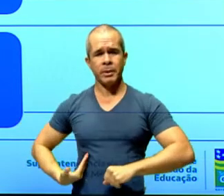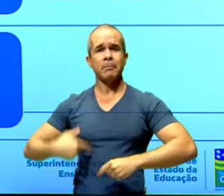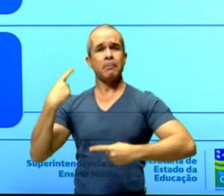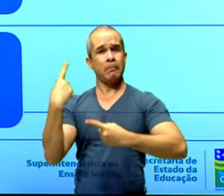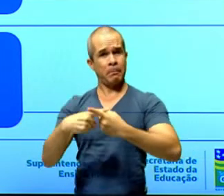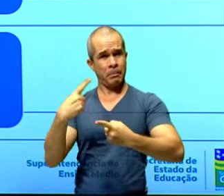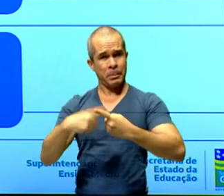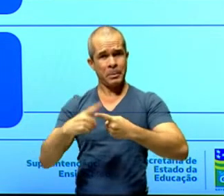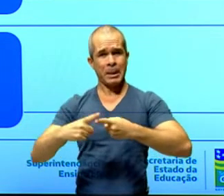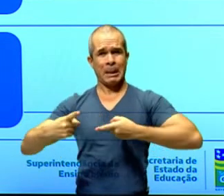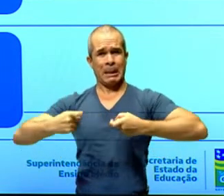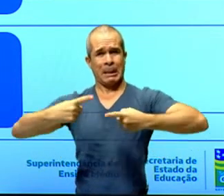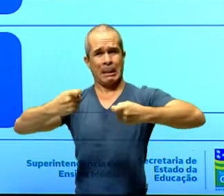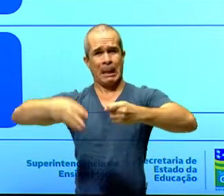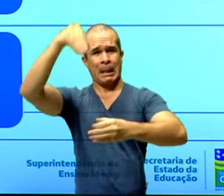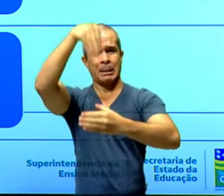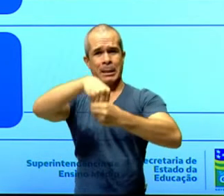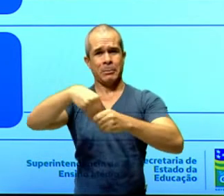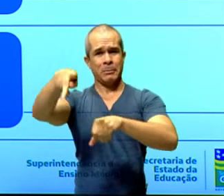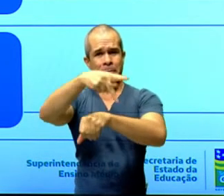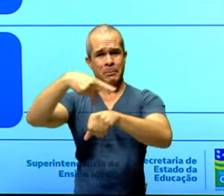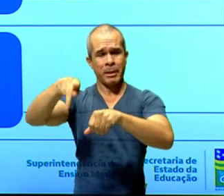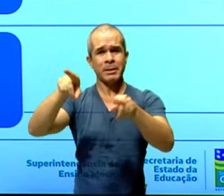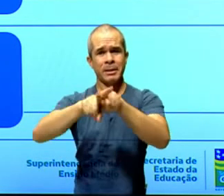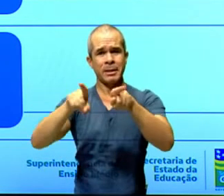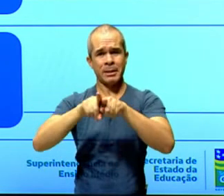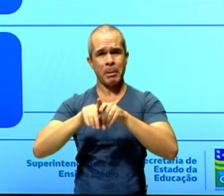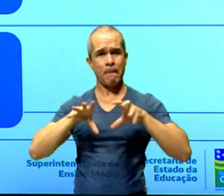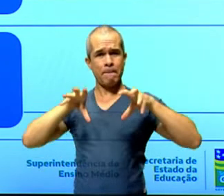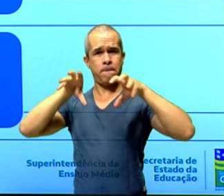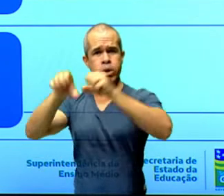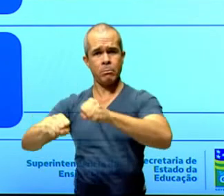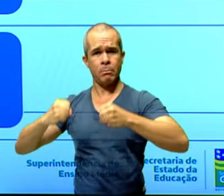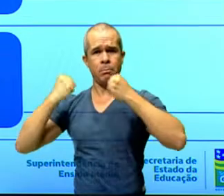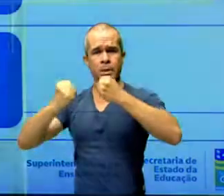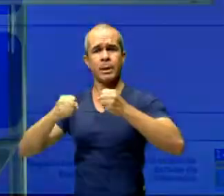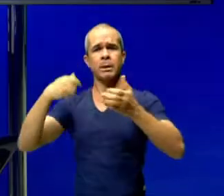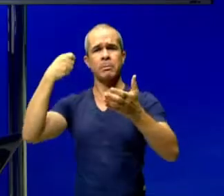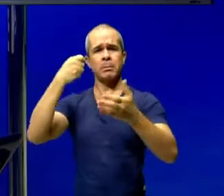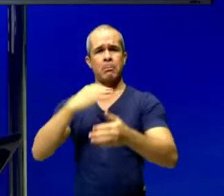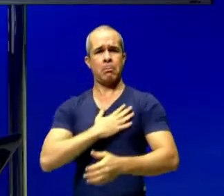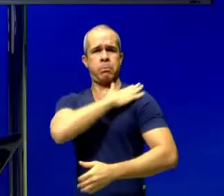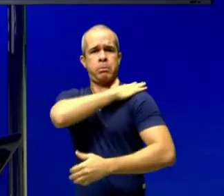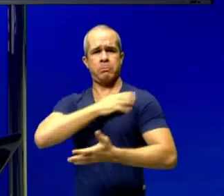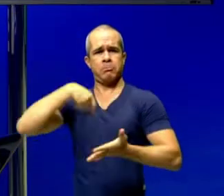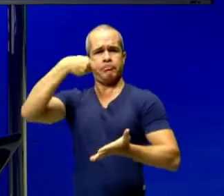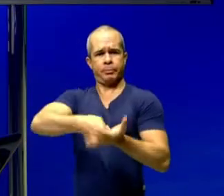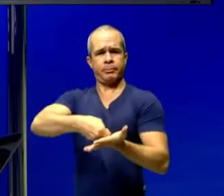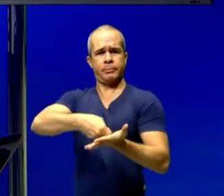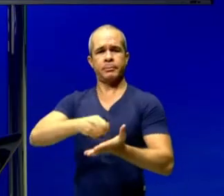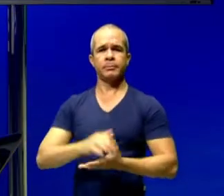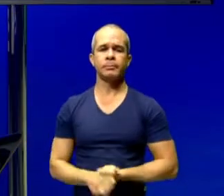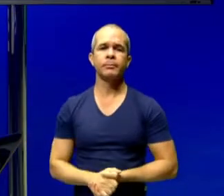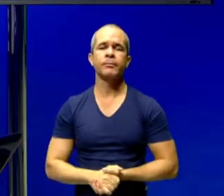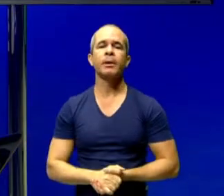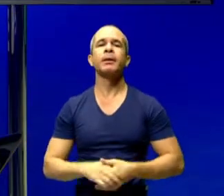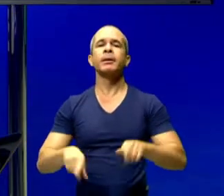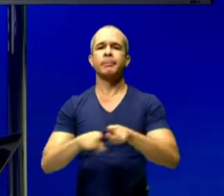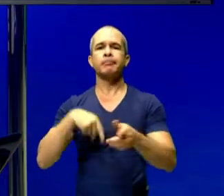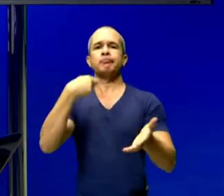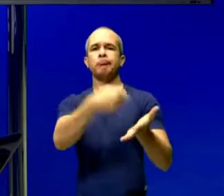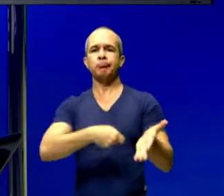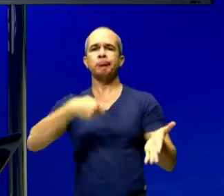a frequentes guerras civis, golpes de Estado e ditaduras militares. Isso aqui também é importante. A luta pela